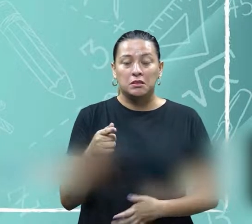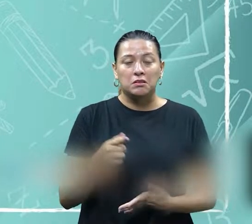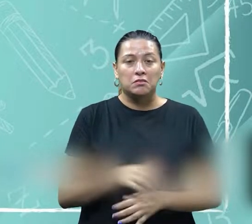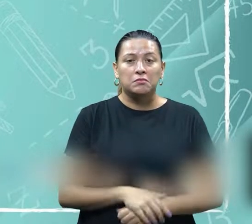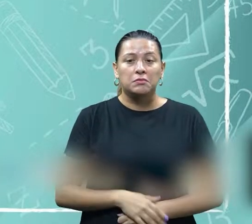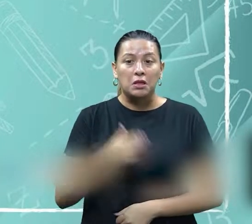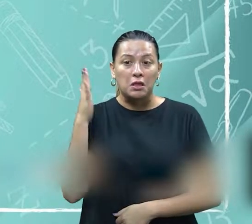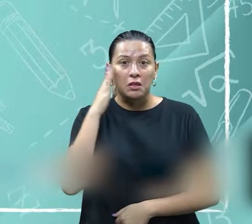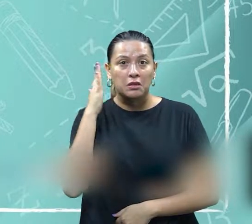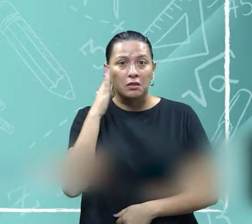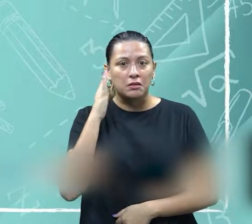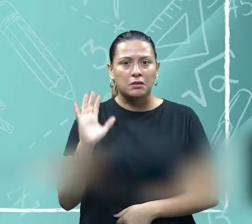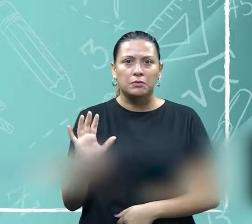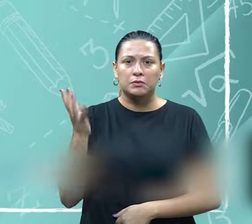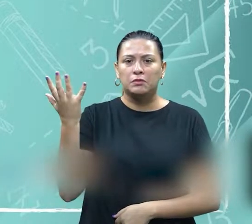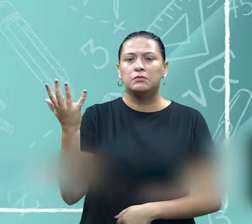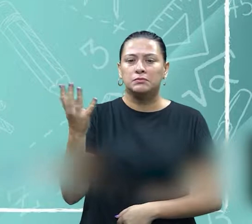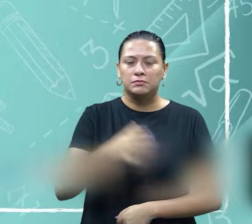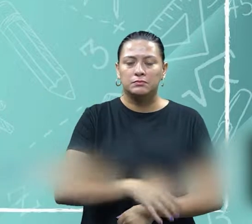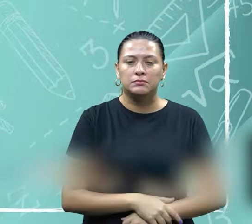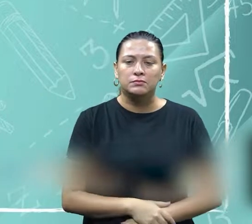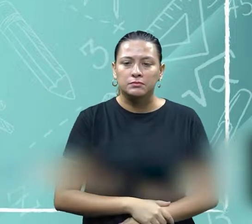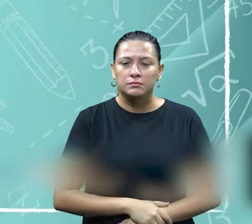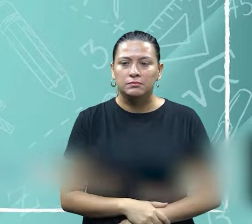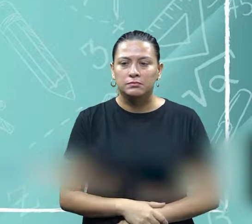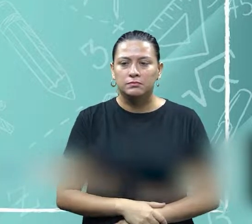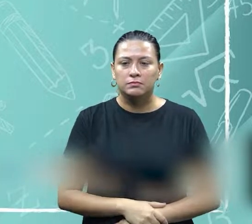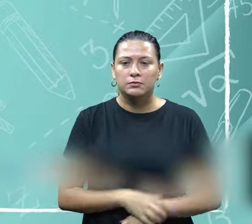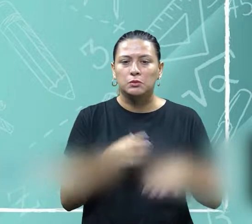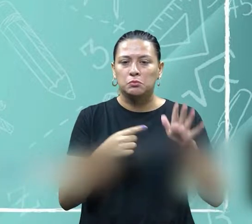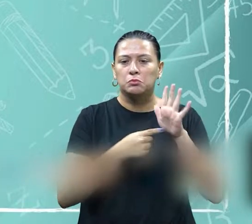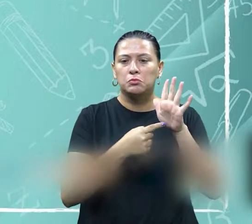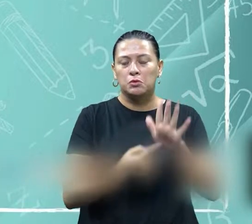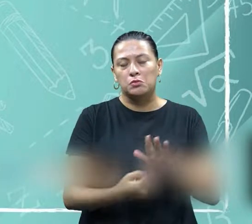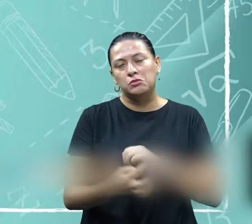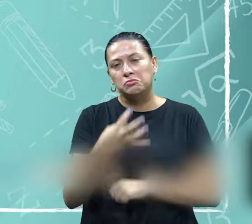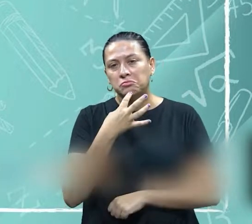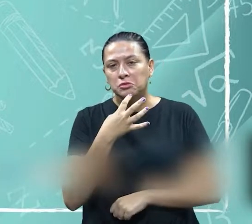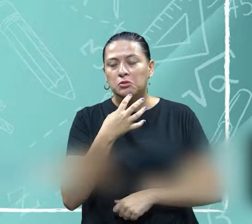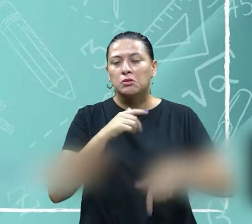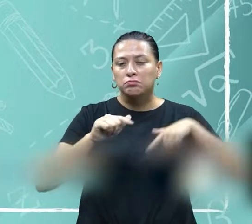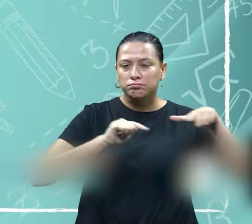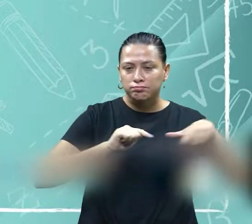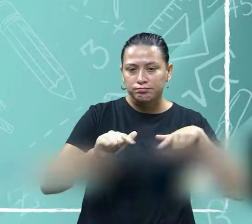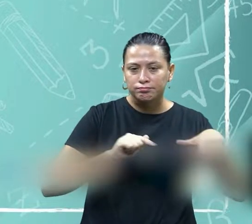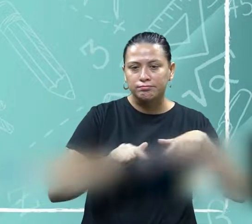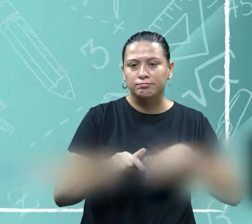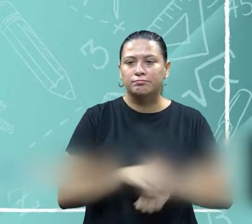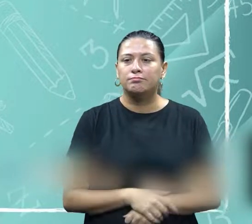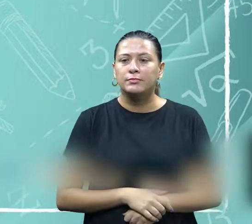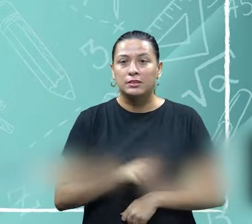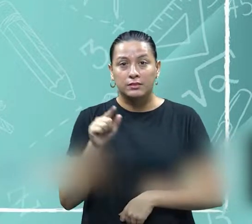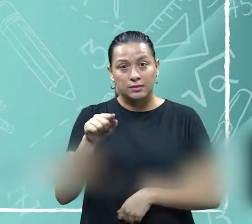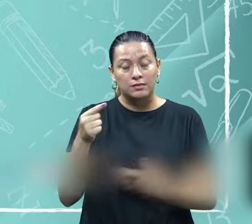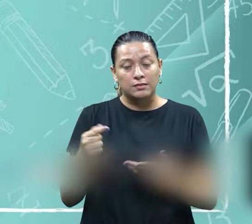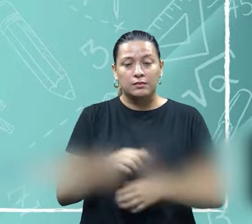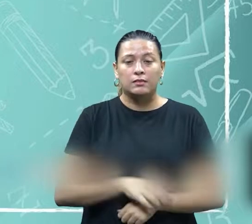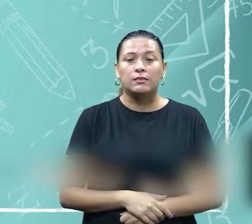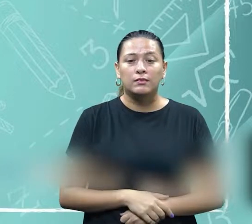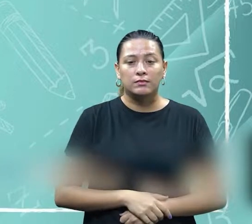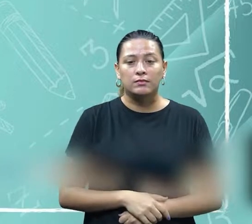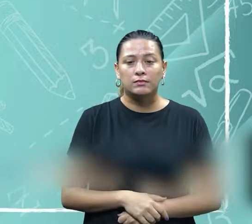atualizado à par do que está acontecendo, ele demonstra que conhece o trabalho, que é